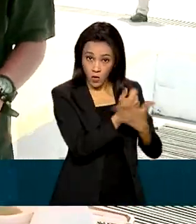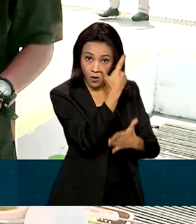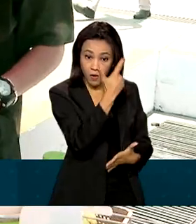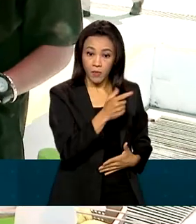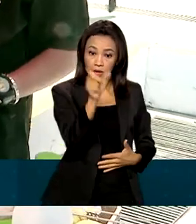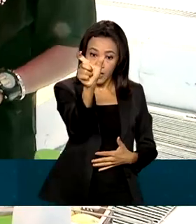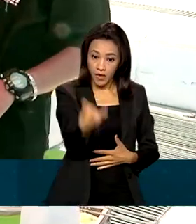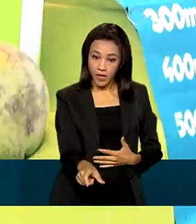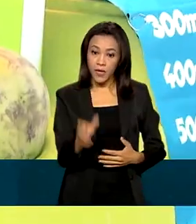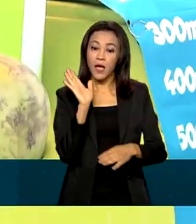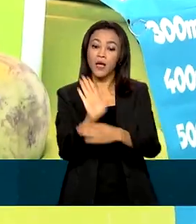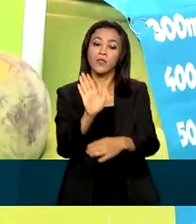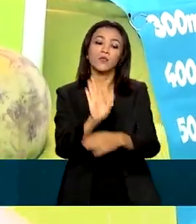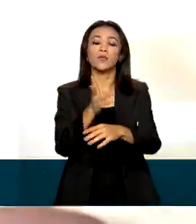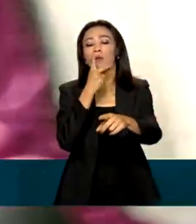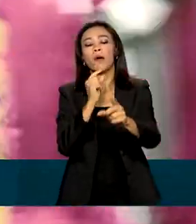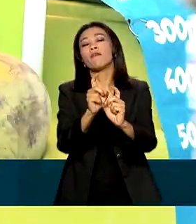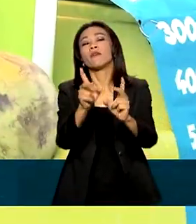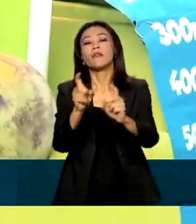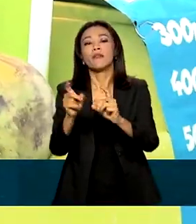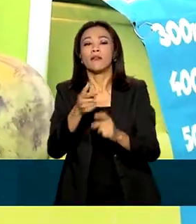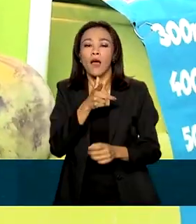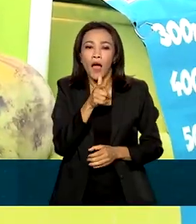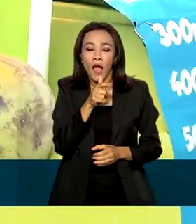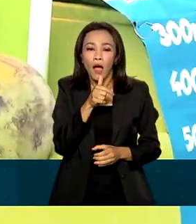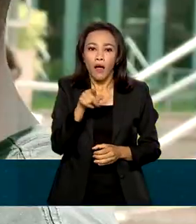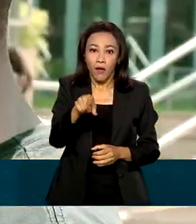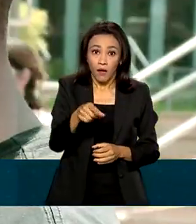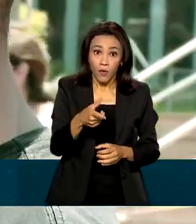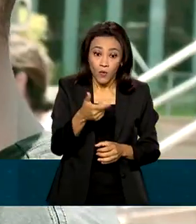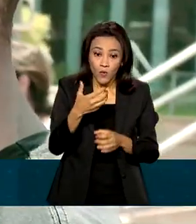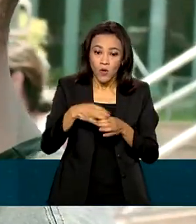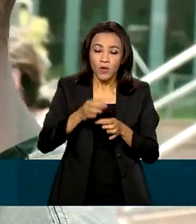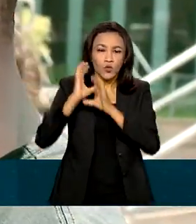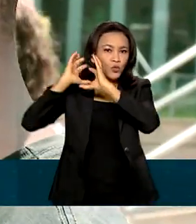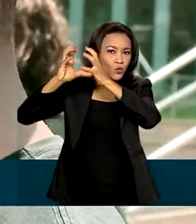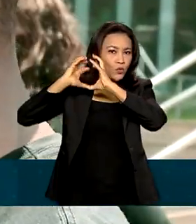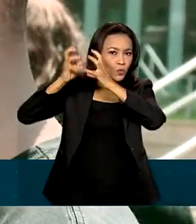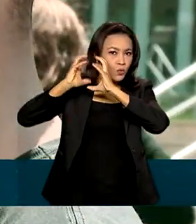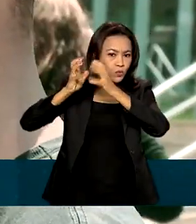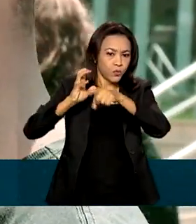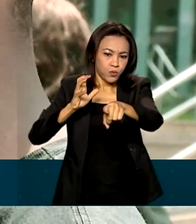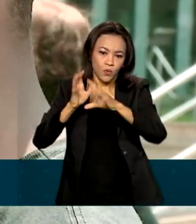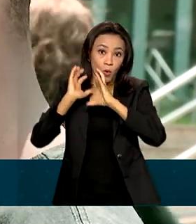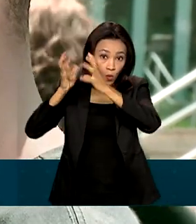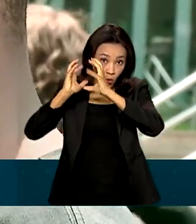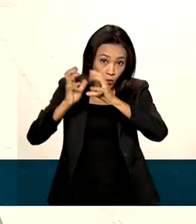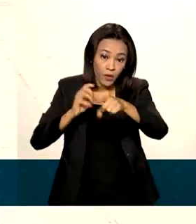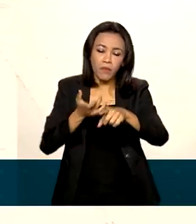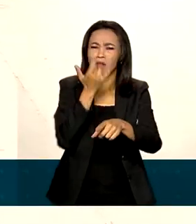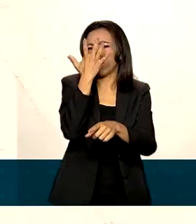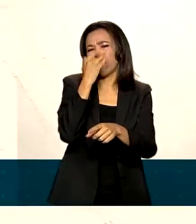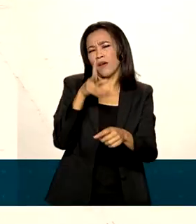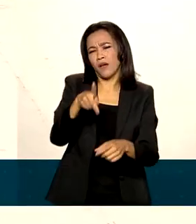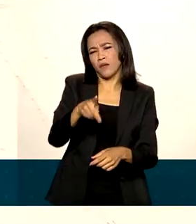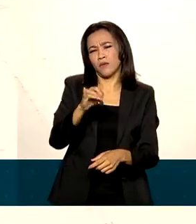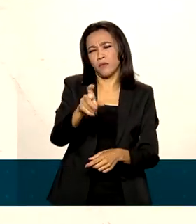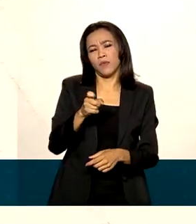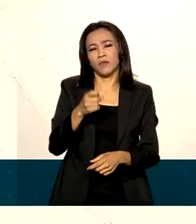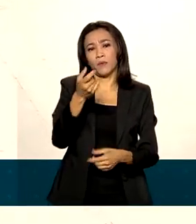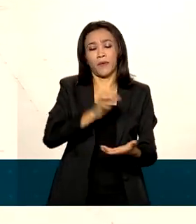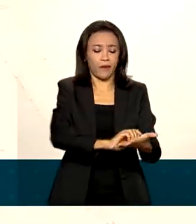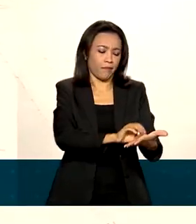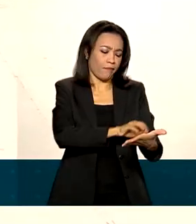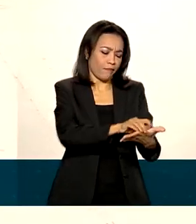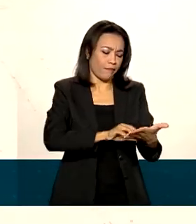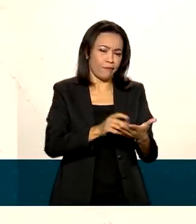vendendo água de coco nas ruas de Brasília. Ele conta que o PIX é bem mais vantajoso do que a transferência bancária ou a maquininha de cartão,